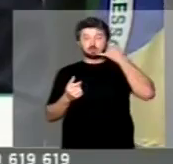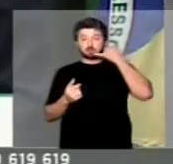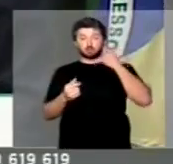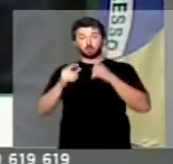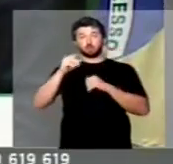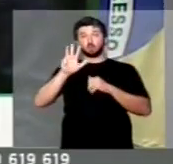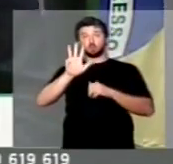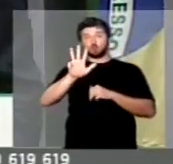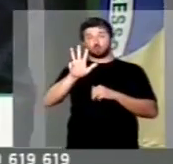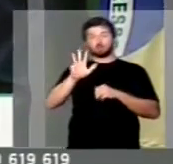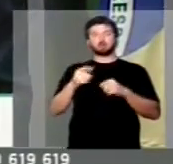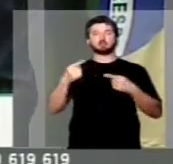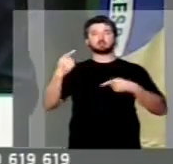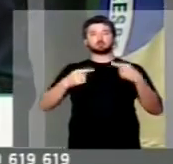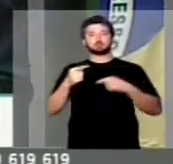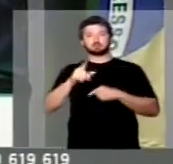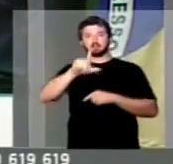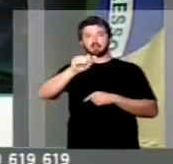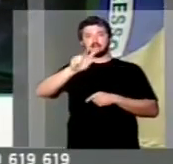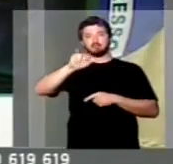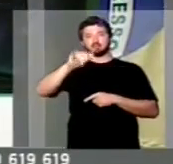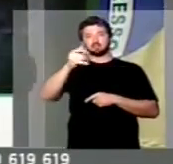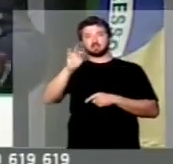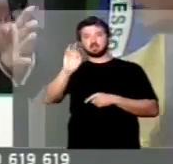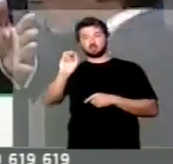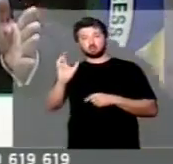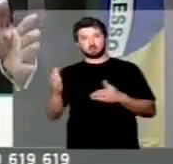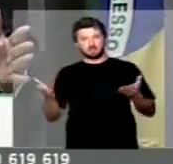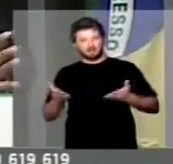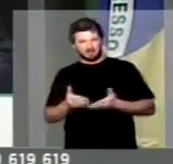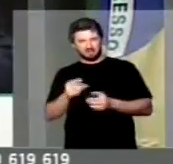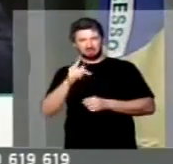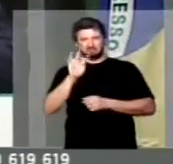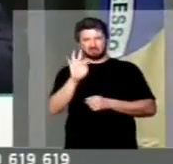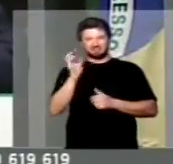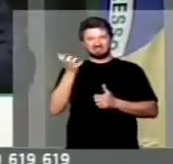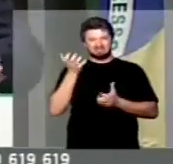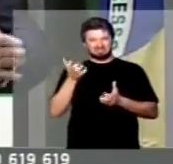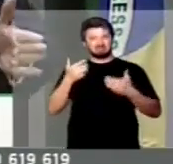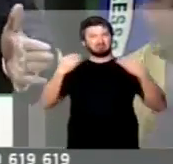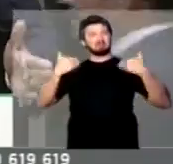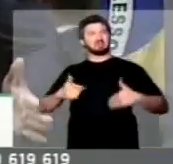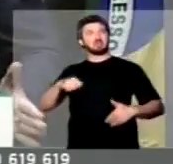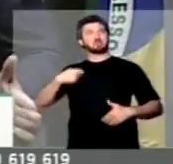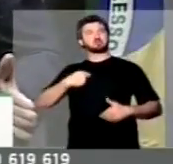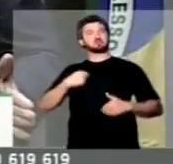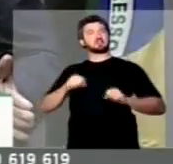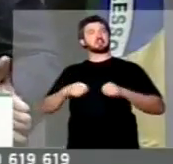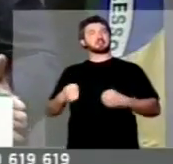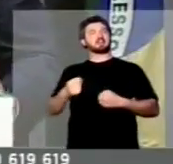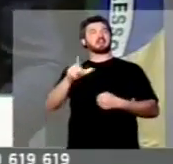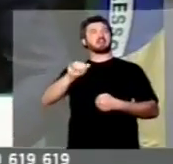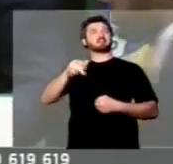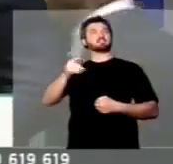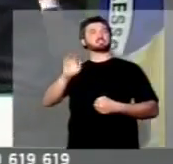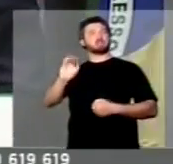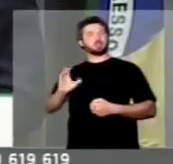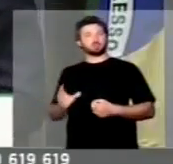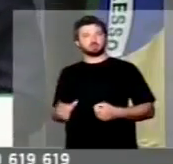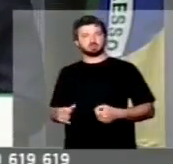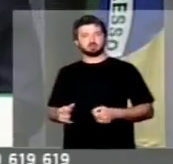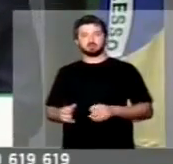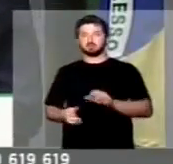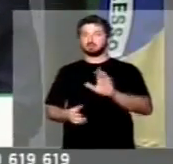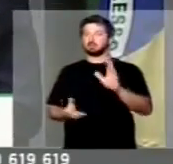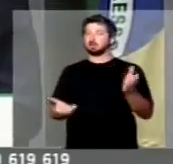-presidente Lula tratando da Lava Jato? E agora o PT quer posar de defensor da Lava Jato? Ora,